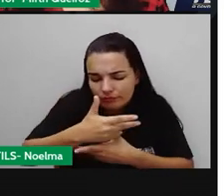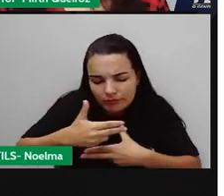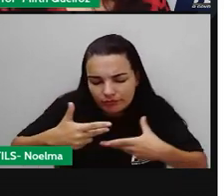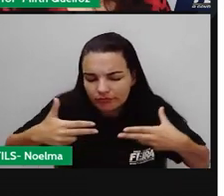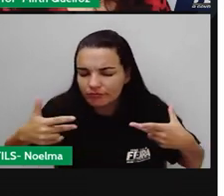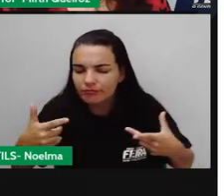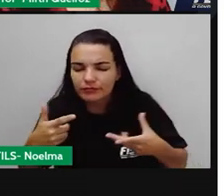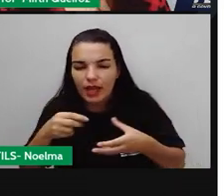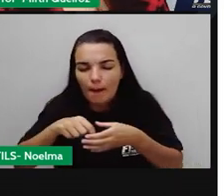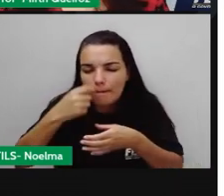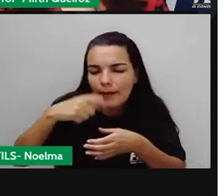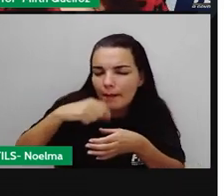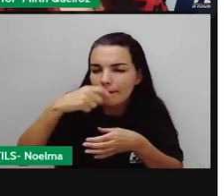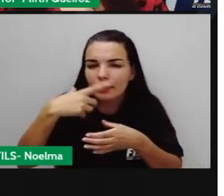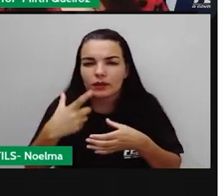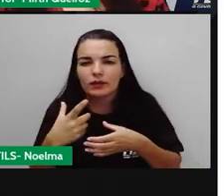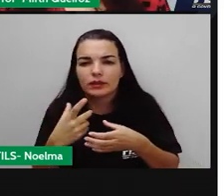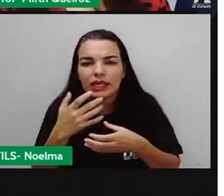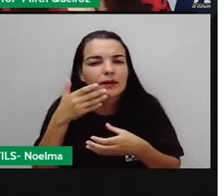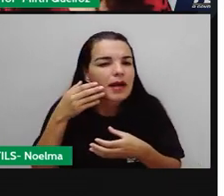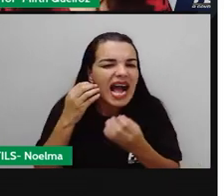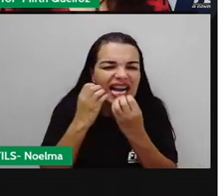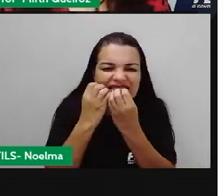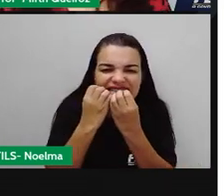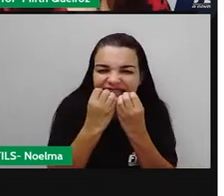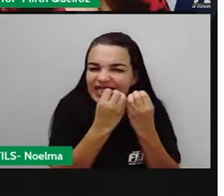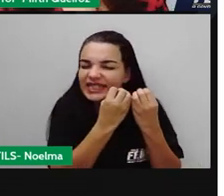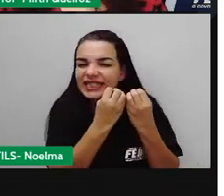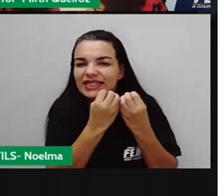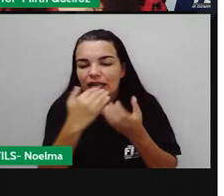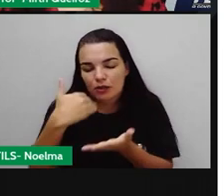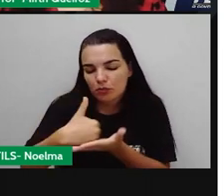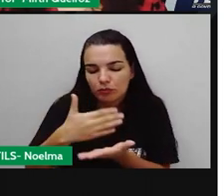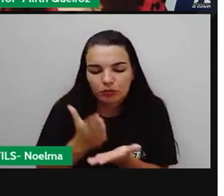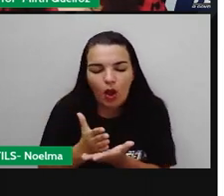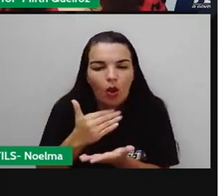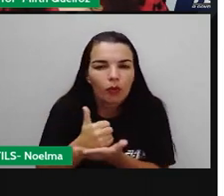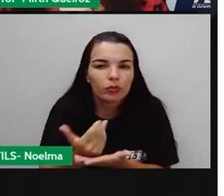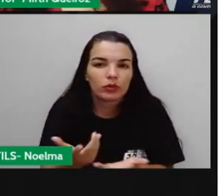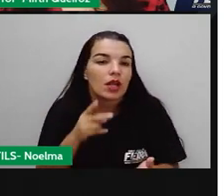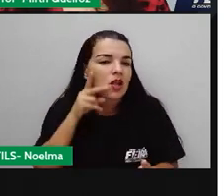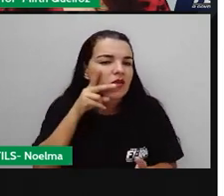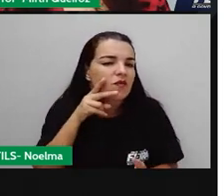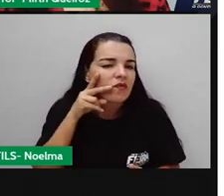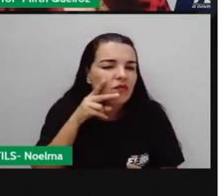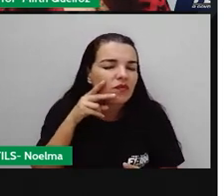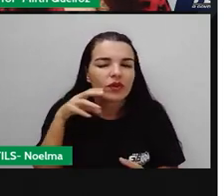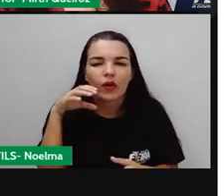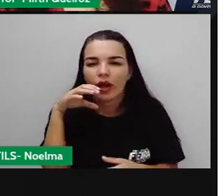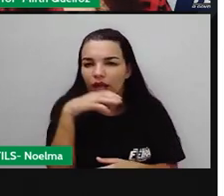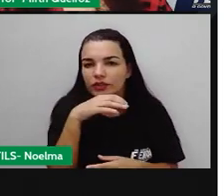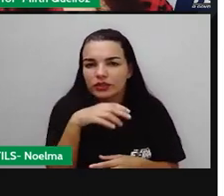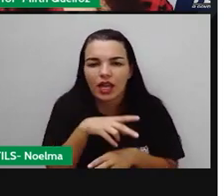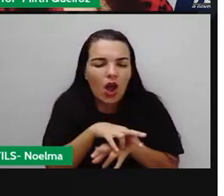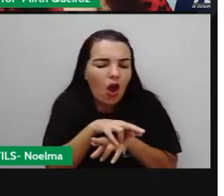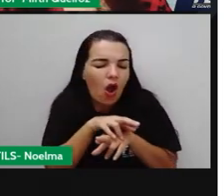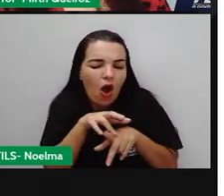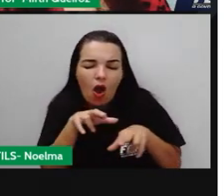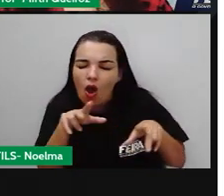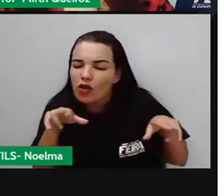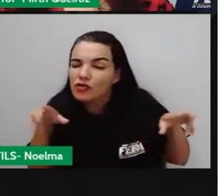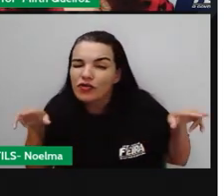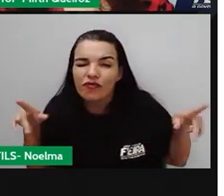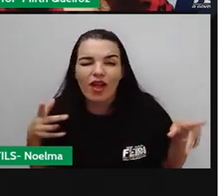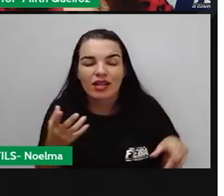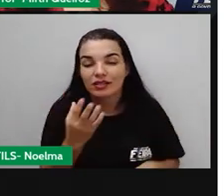verde, pipoca, pamonha, canjica, quintão, vinho quente, entre outras. Então, é um momento